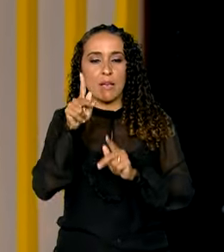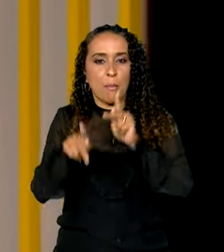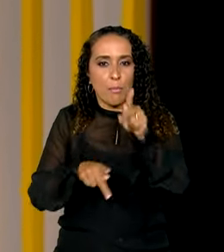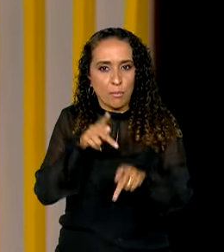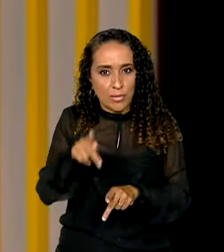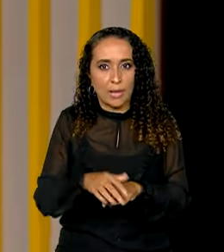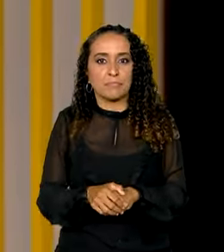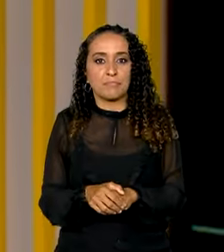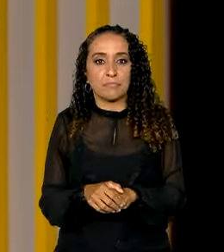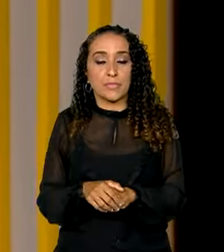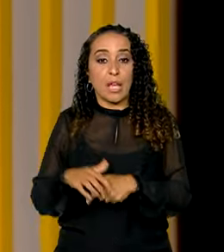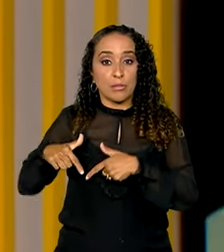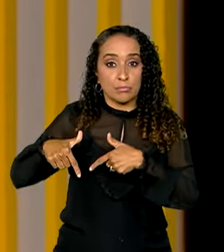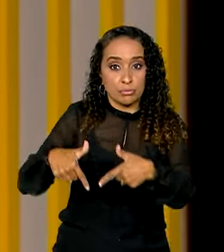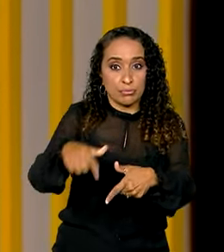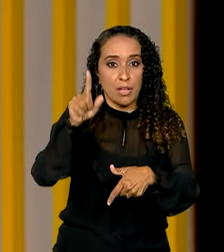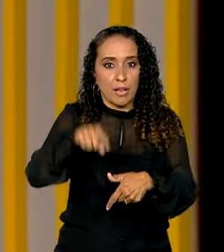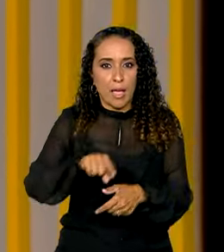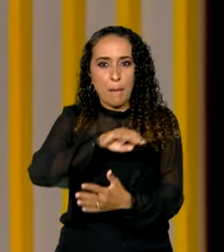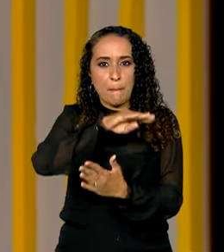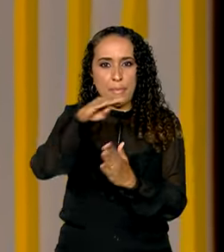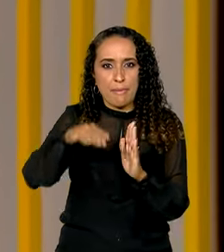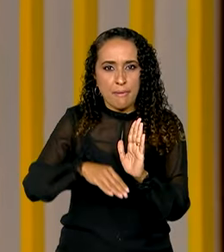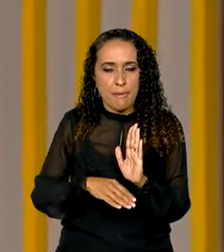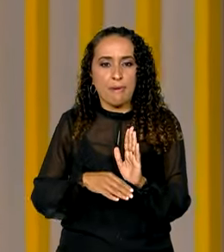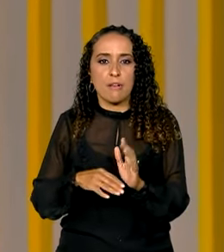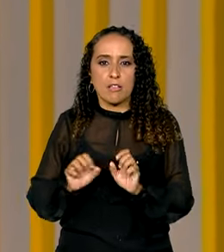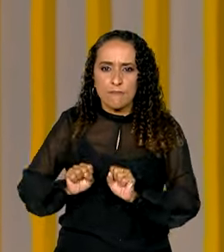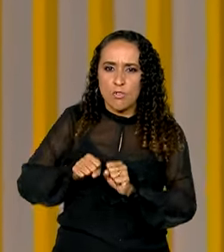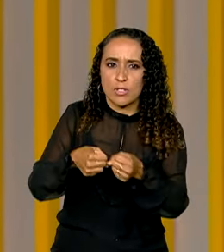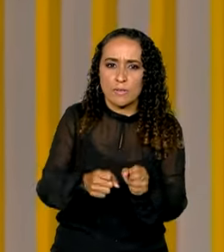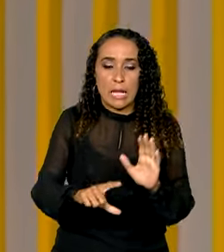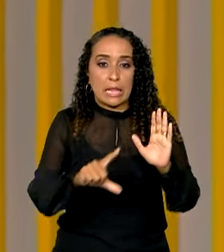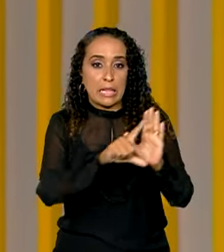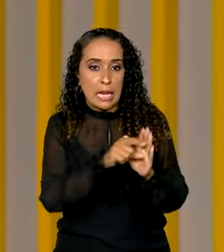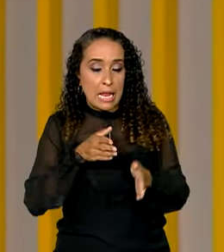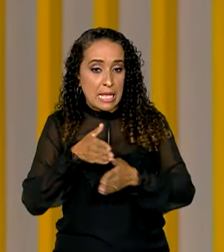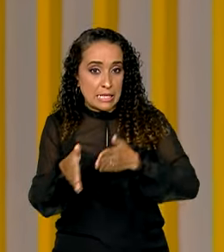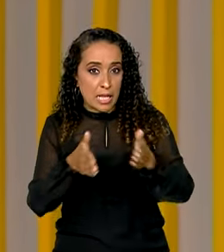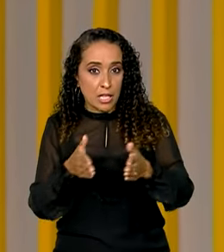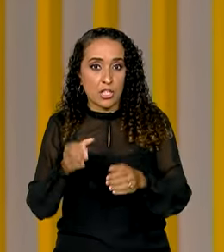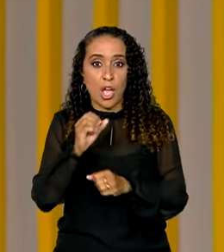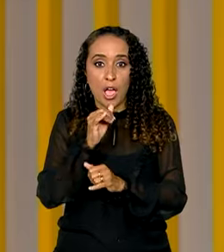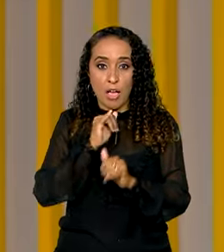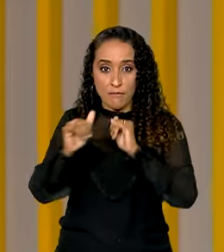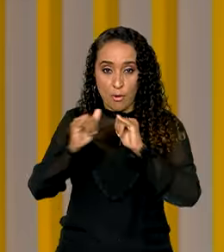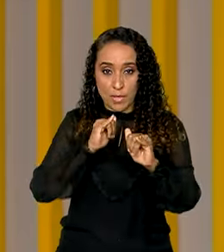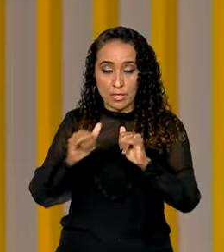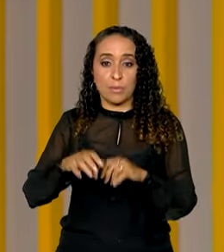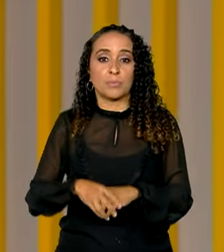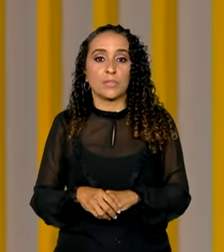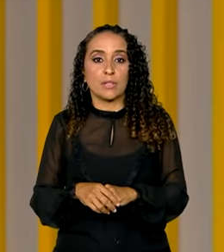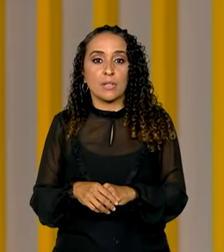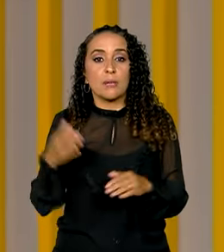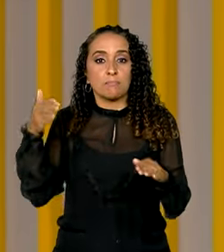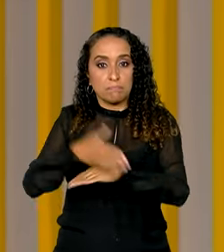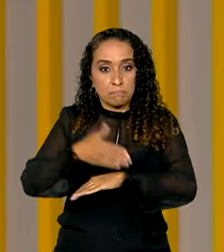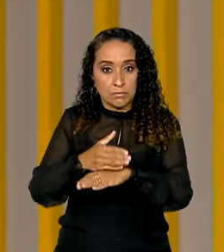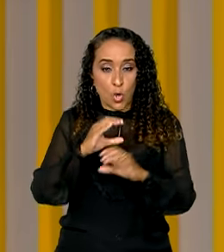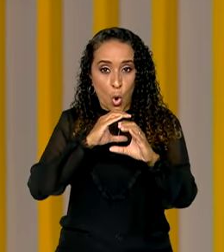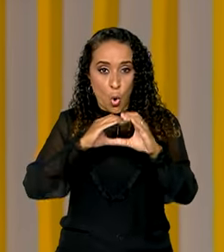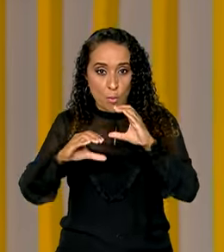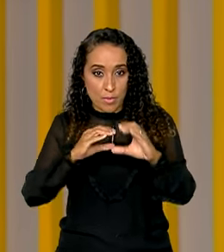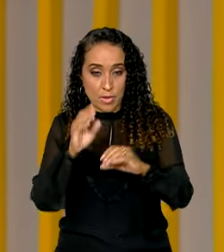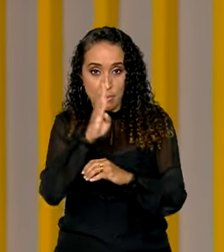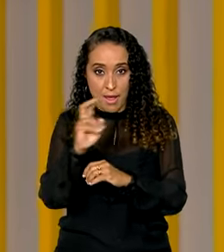O serviço faz parte de uma série de medidas de fortalecimento da Lei de Acesso à Informação. Para acessar o Comunica.br,